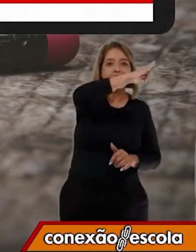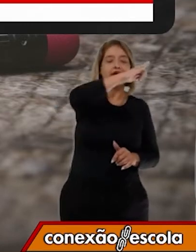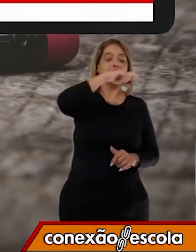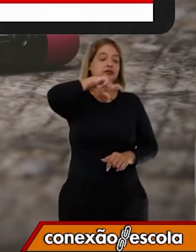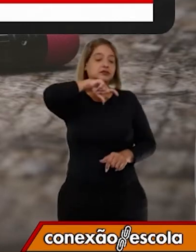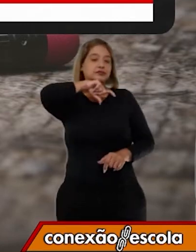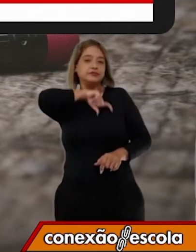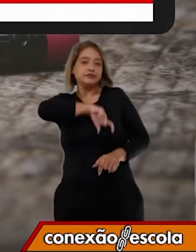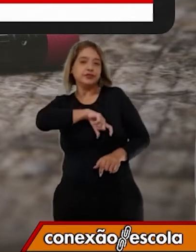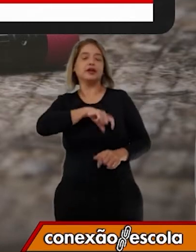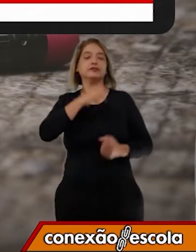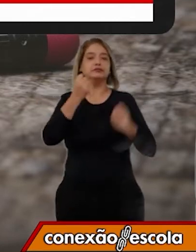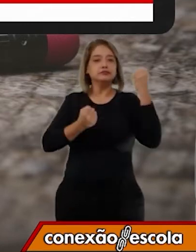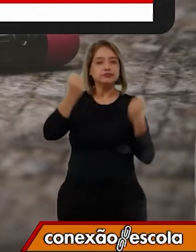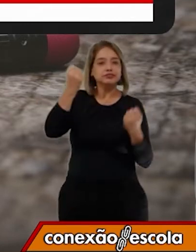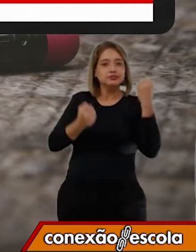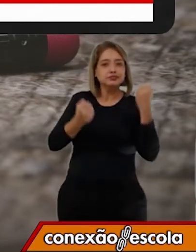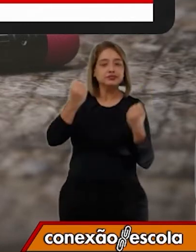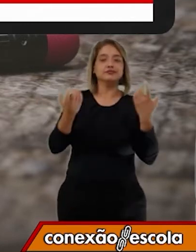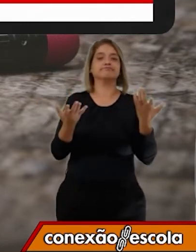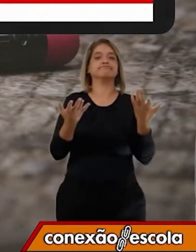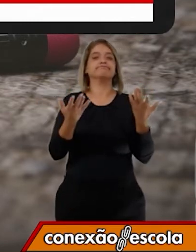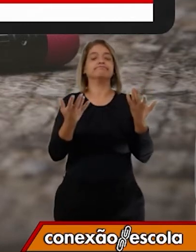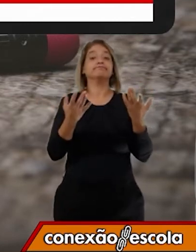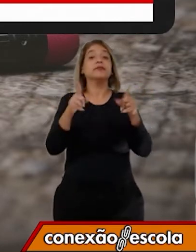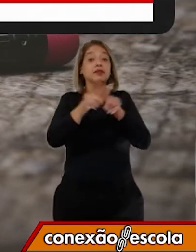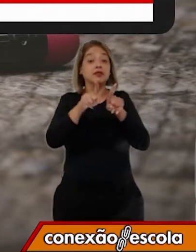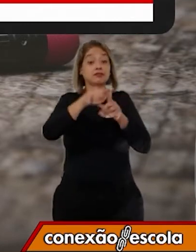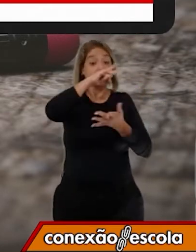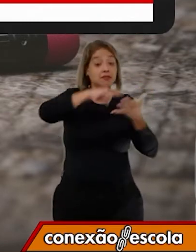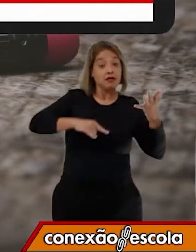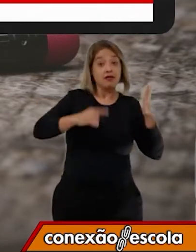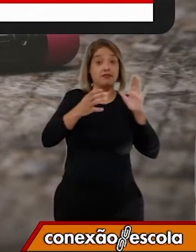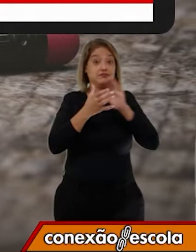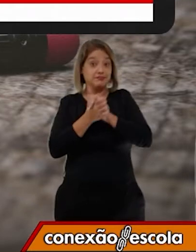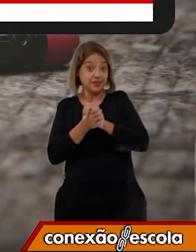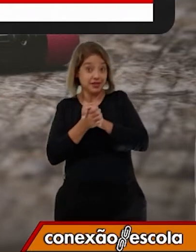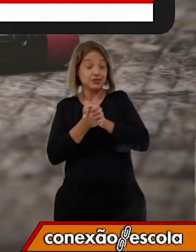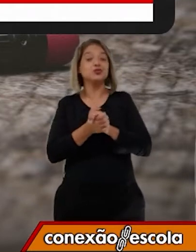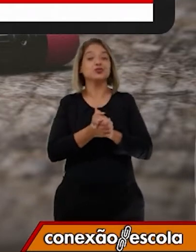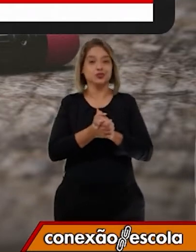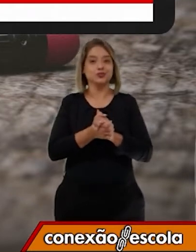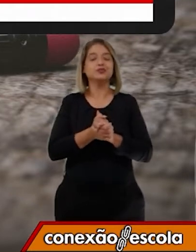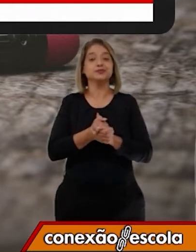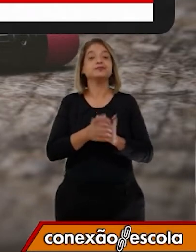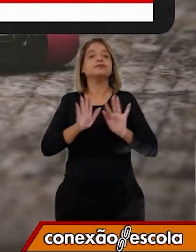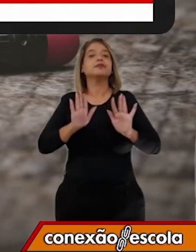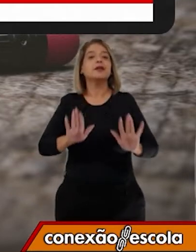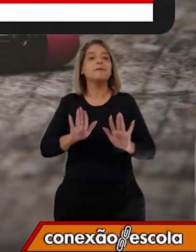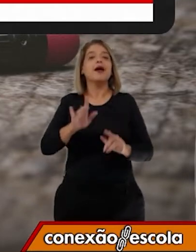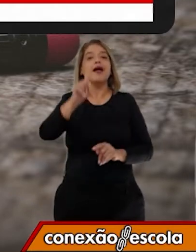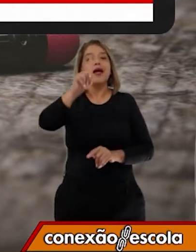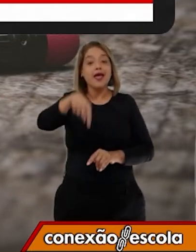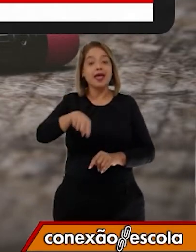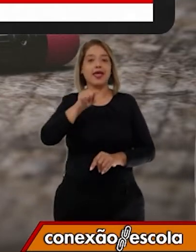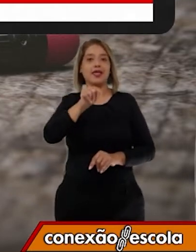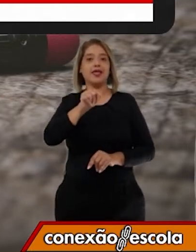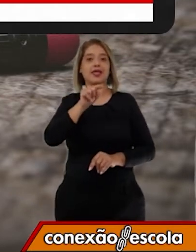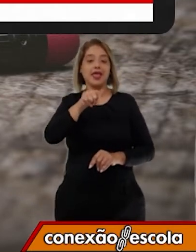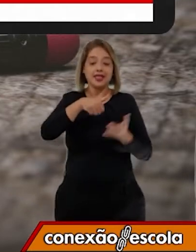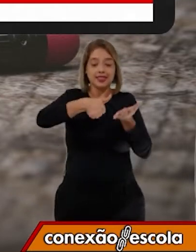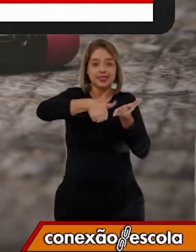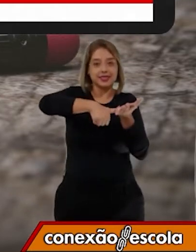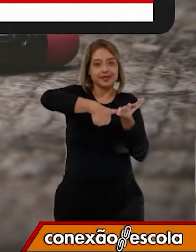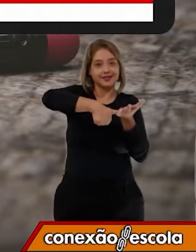carteira de motorista, certidão de casamento. Mas essa aqui é a carteira de